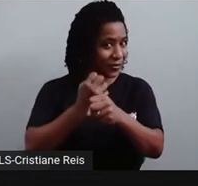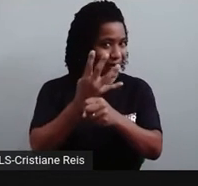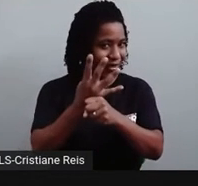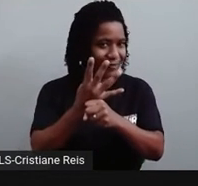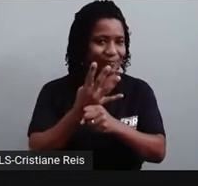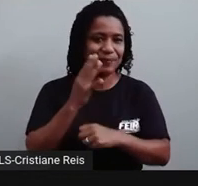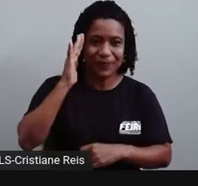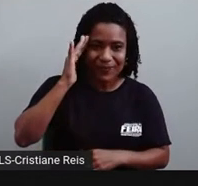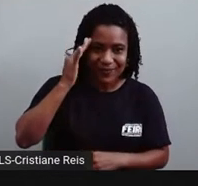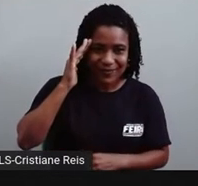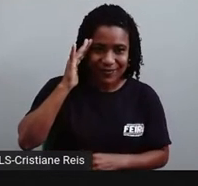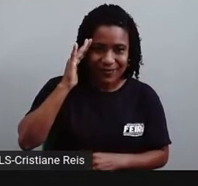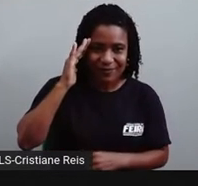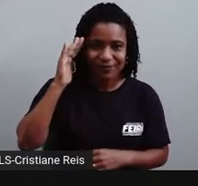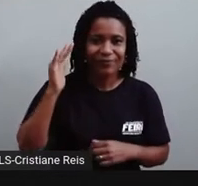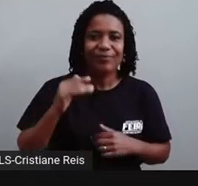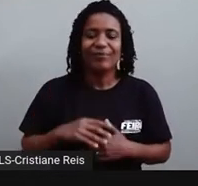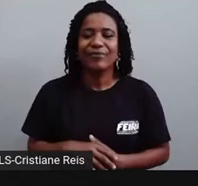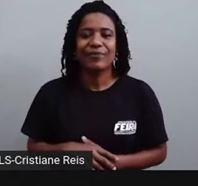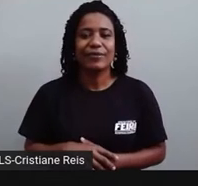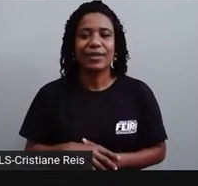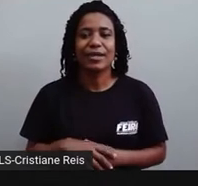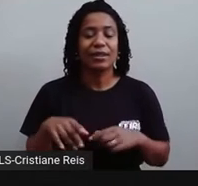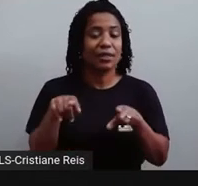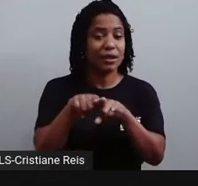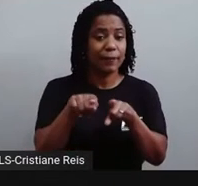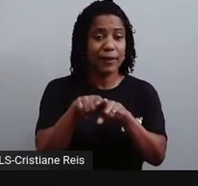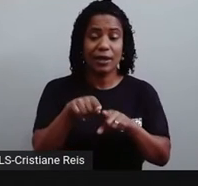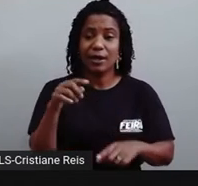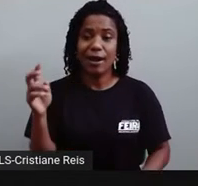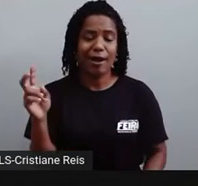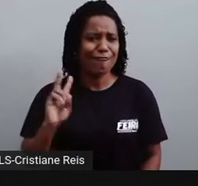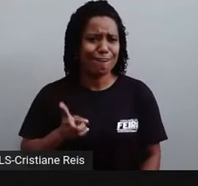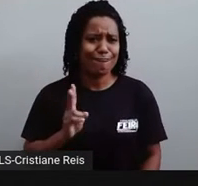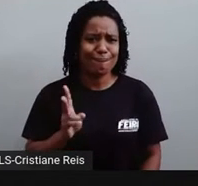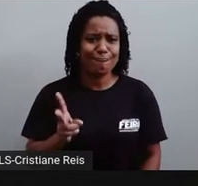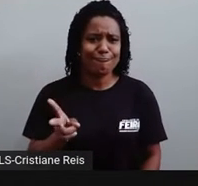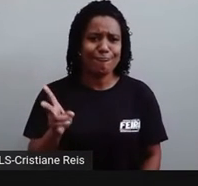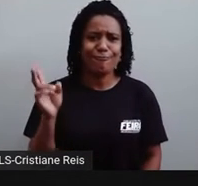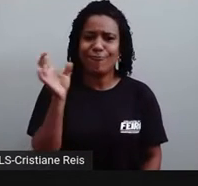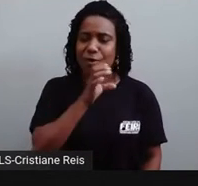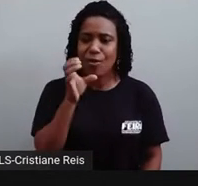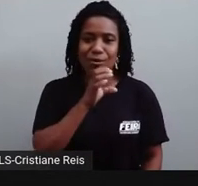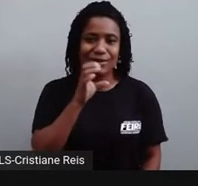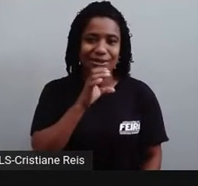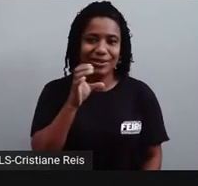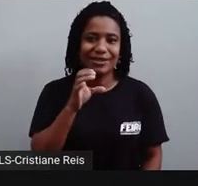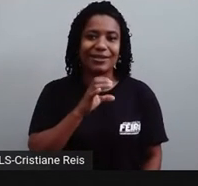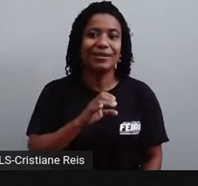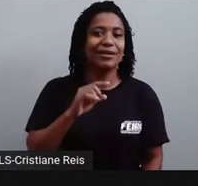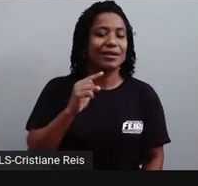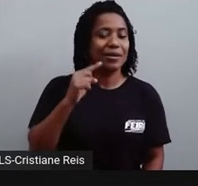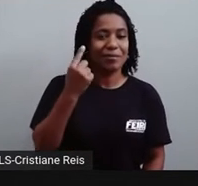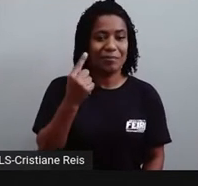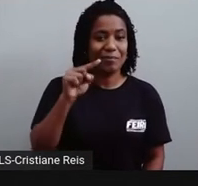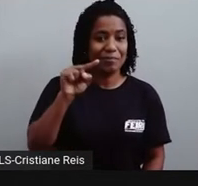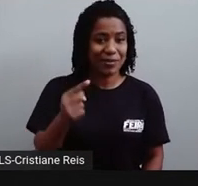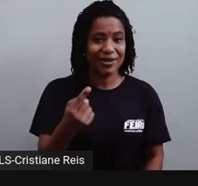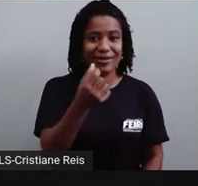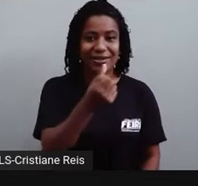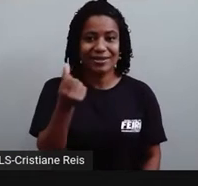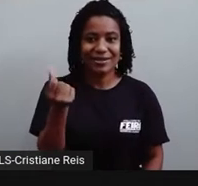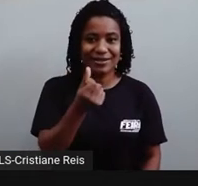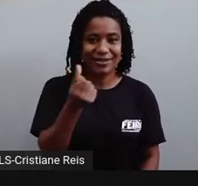outra coisa que eu falei para vocês é que a gente viaja muito rápido. Olha a velocidade. 1.666 quilômetros por hora.